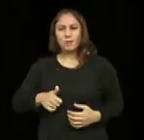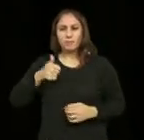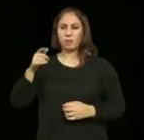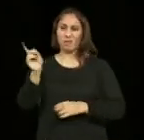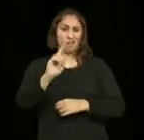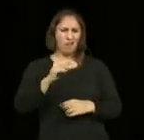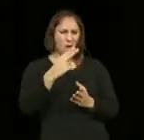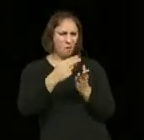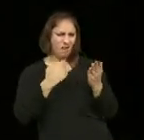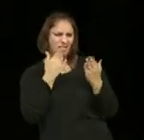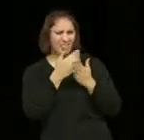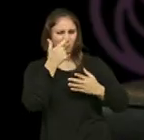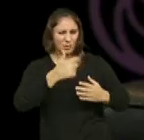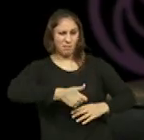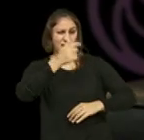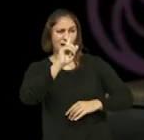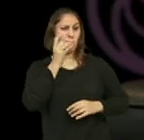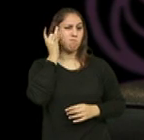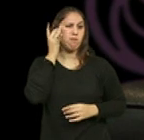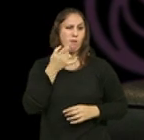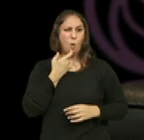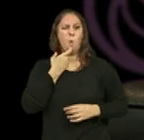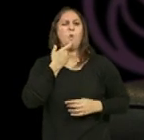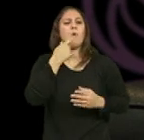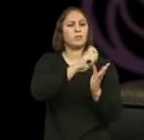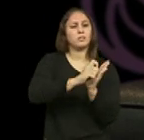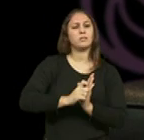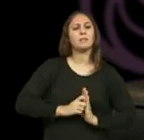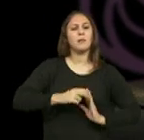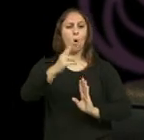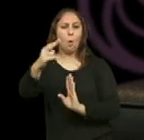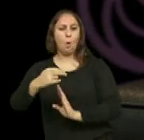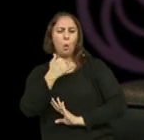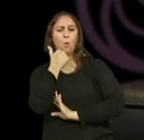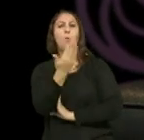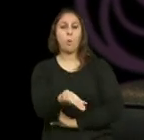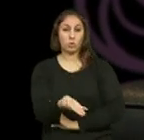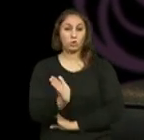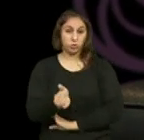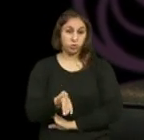a arte não torna as pessoas melhores, tanto Sacana que escreveu e pintou bem, não é?